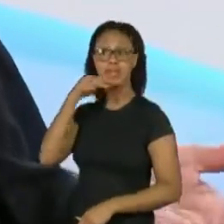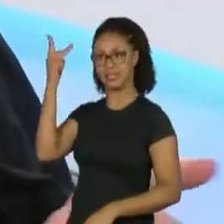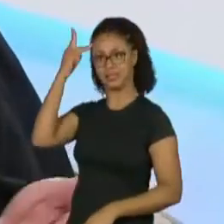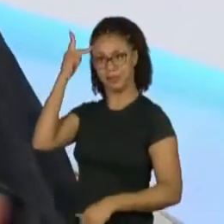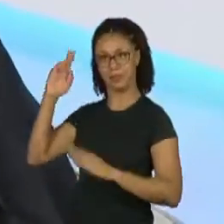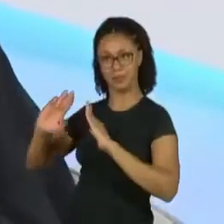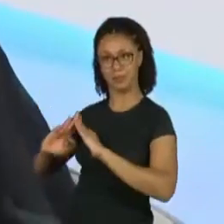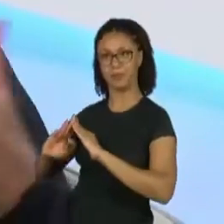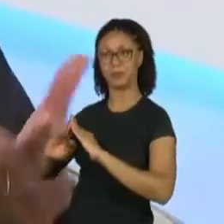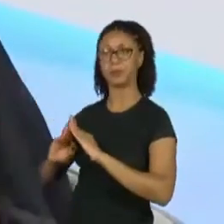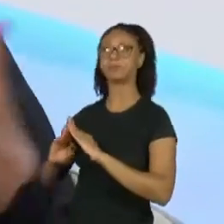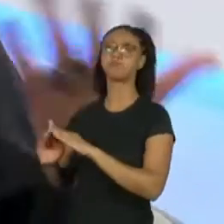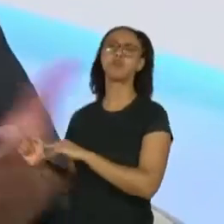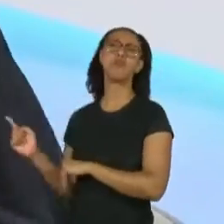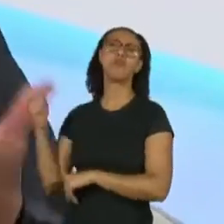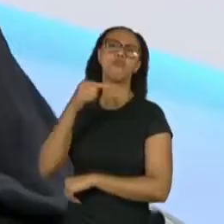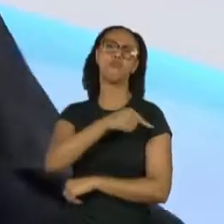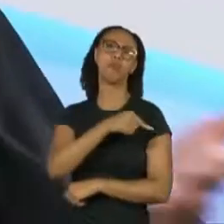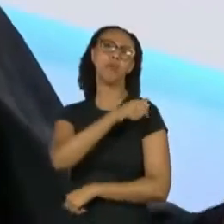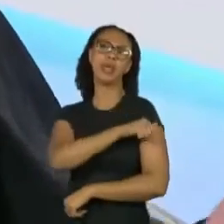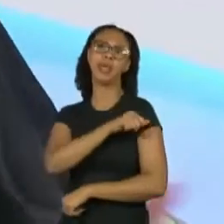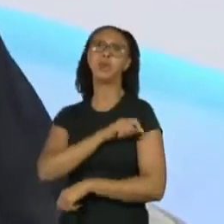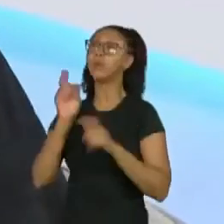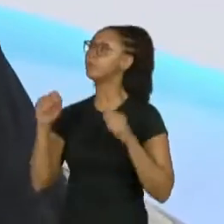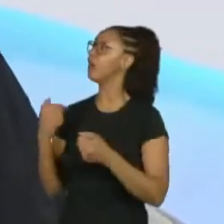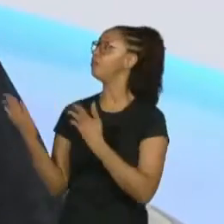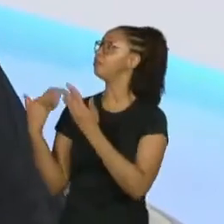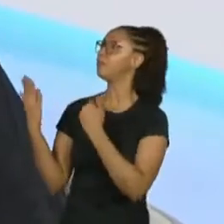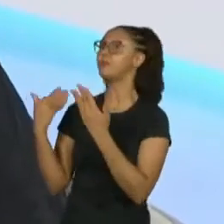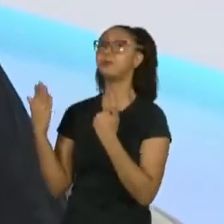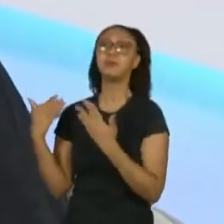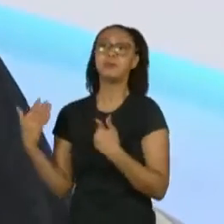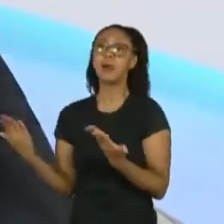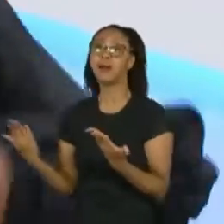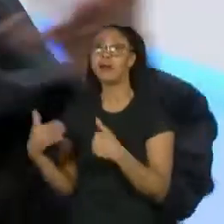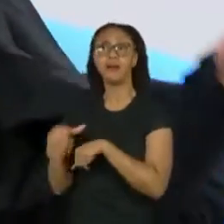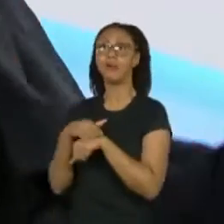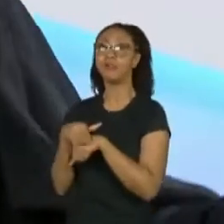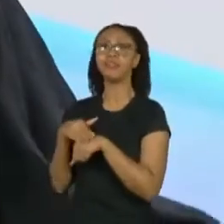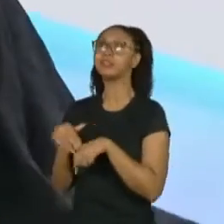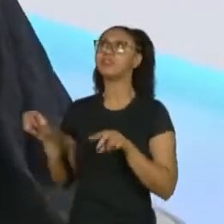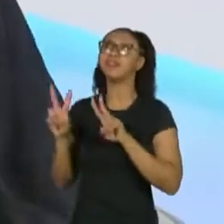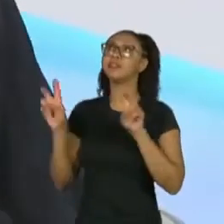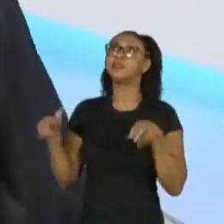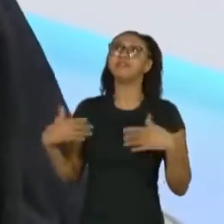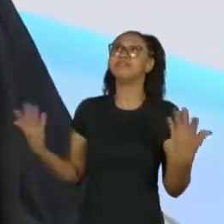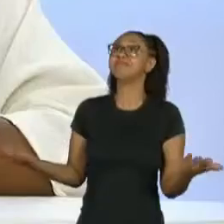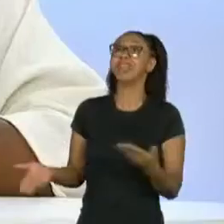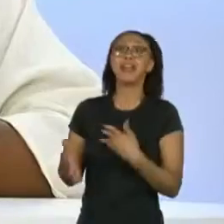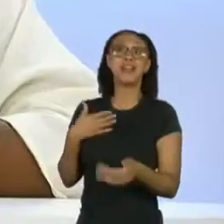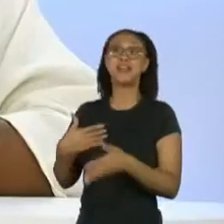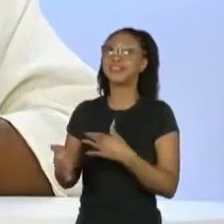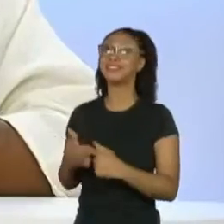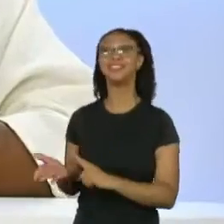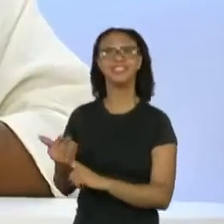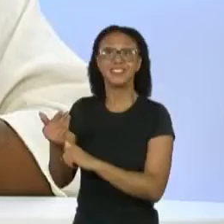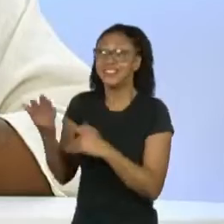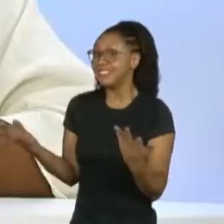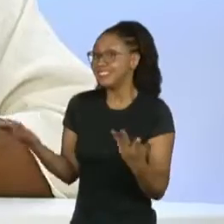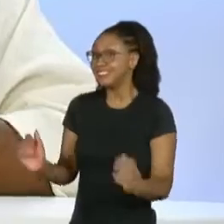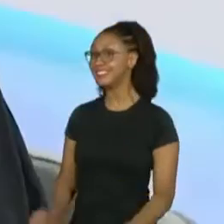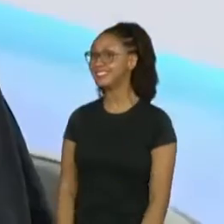São Paulo, estava no Rio de Janeiro, e a gente pode conversar sobre, até sobre tecnologia,